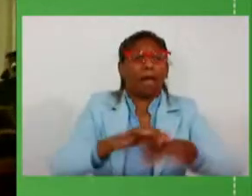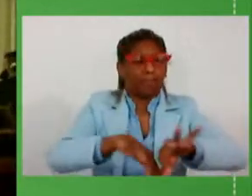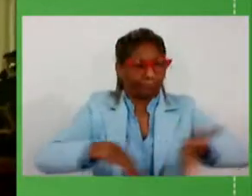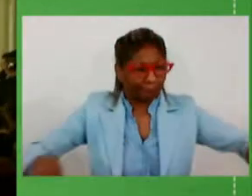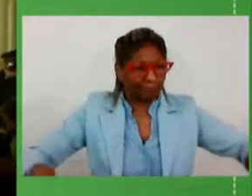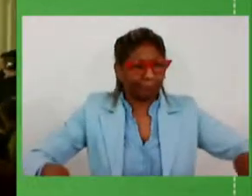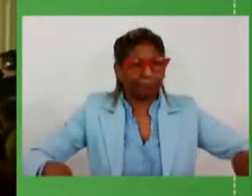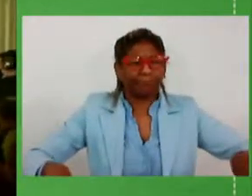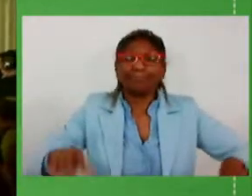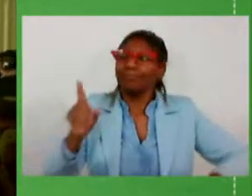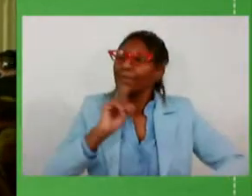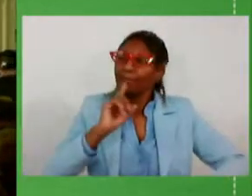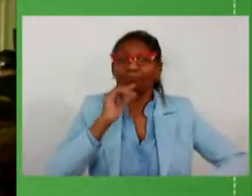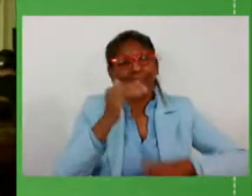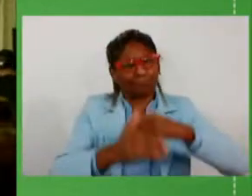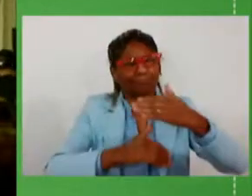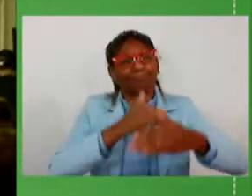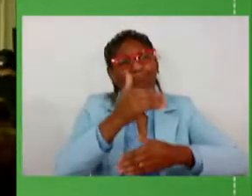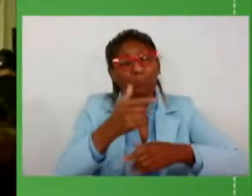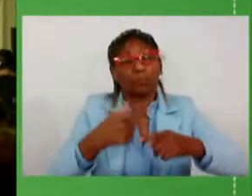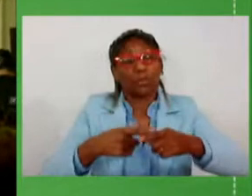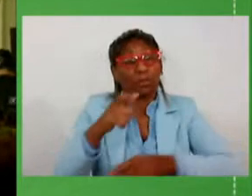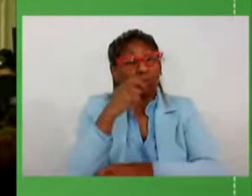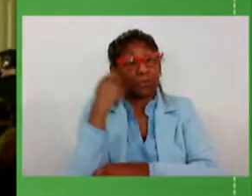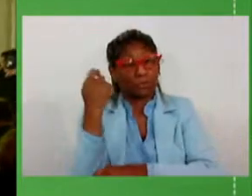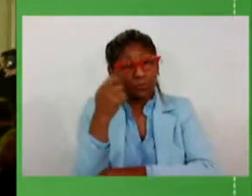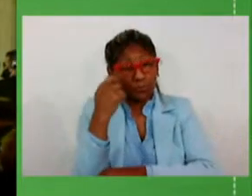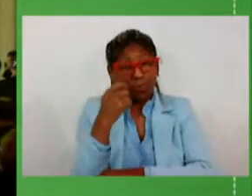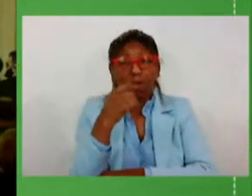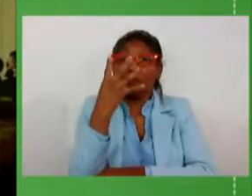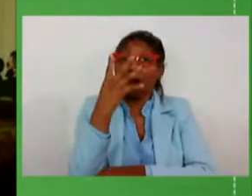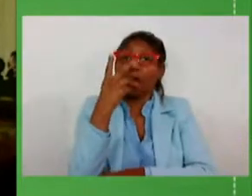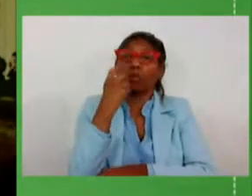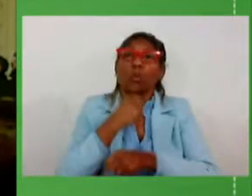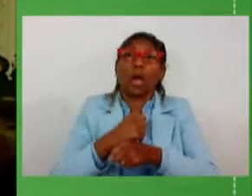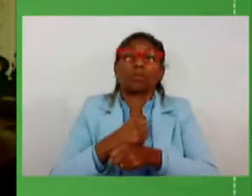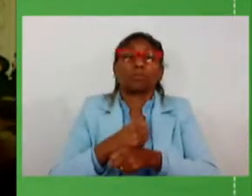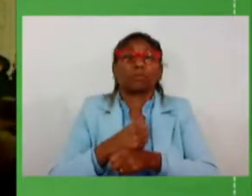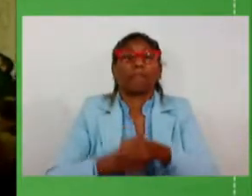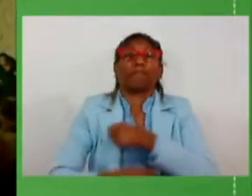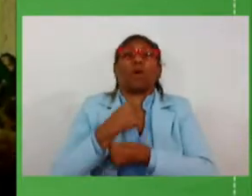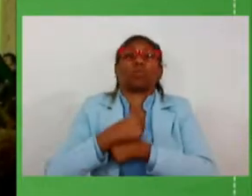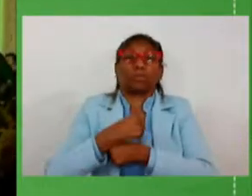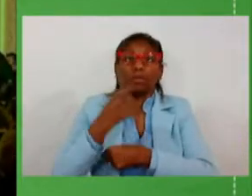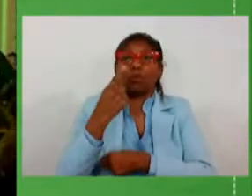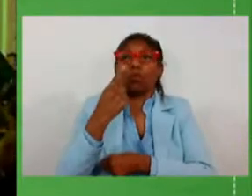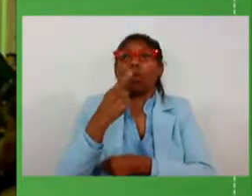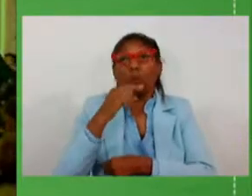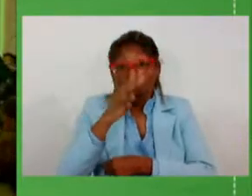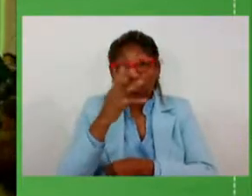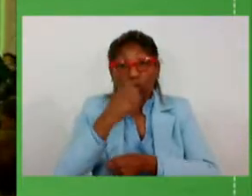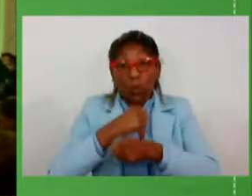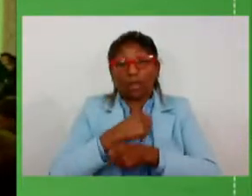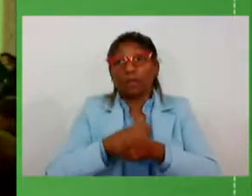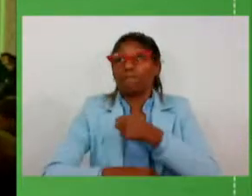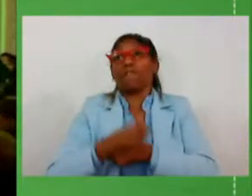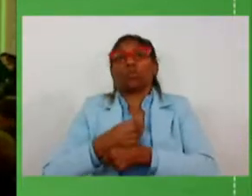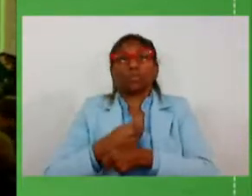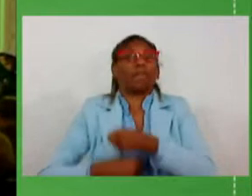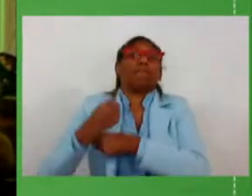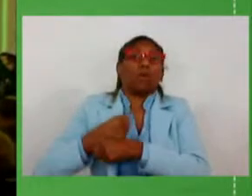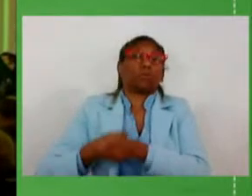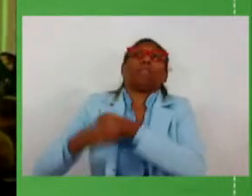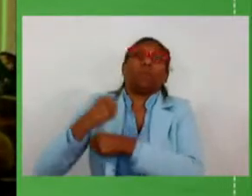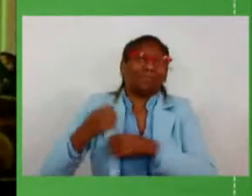Sul muitas vezes passou quatro em quatro anos voltando quatro anos para trás e quatro anos para trás tanto é verdade que nós somos o décimo oitavo em